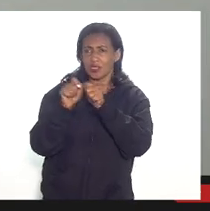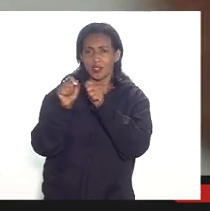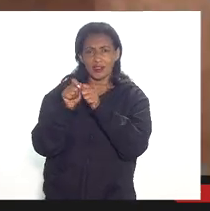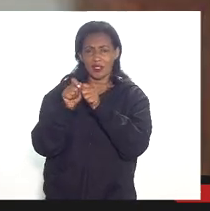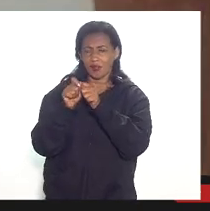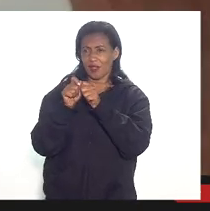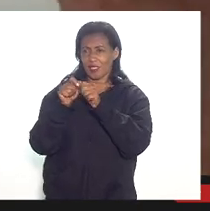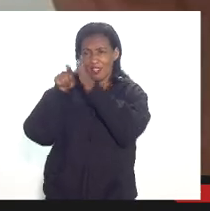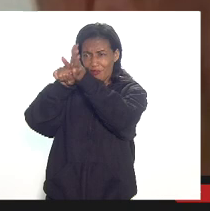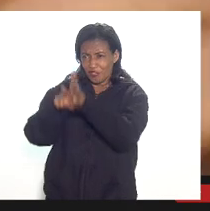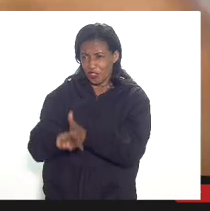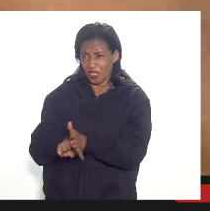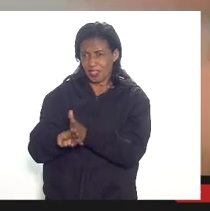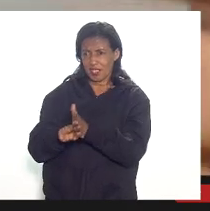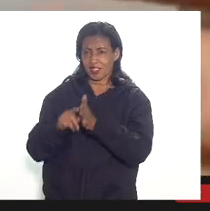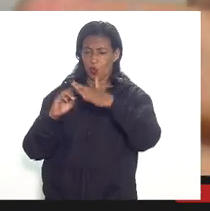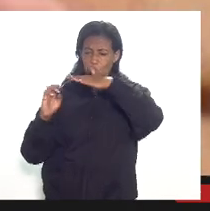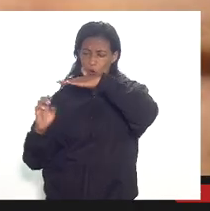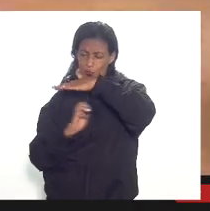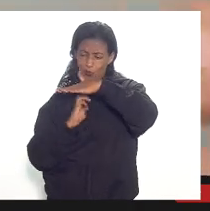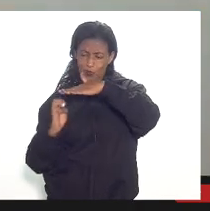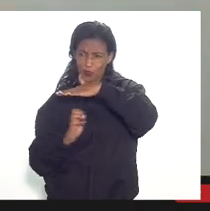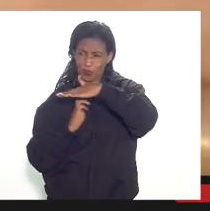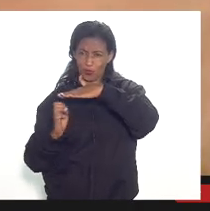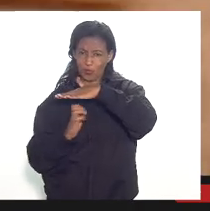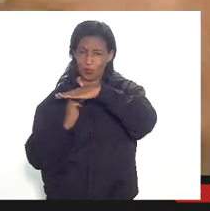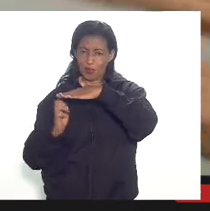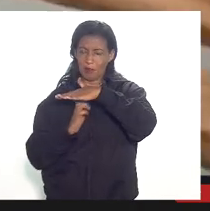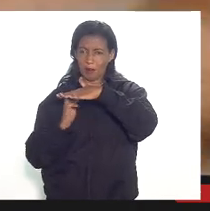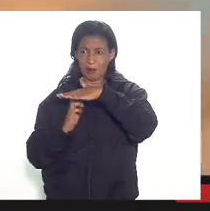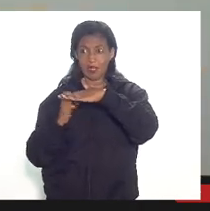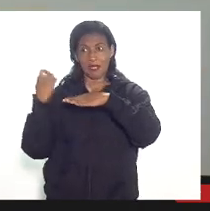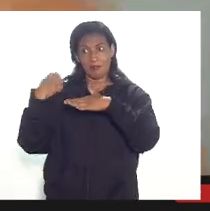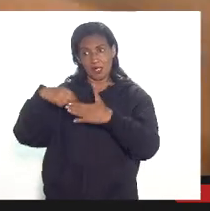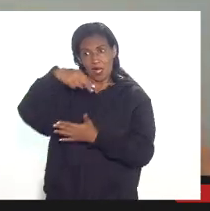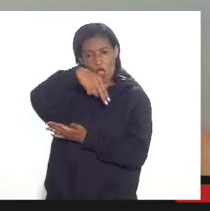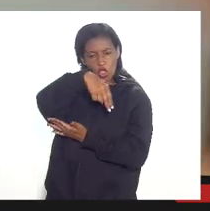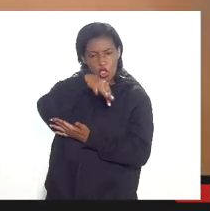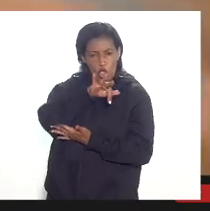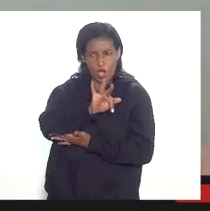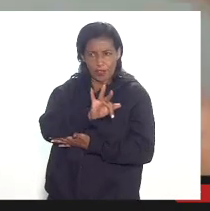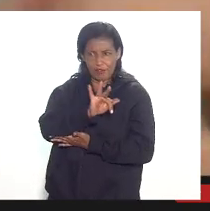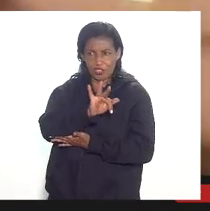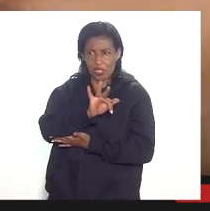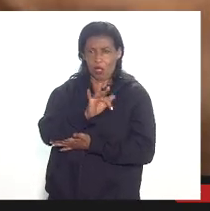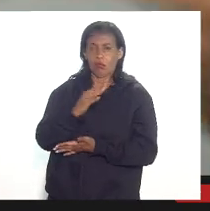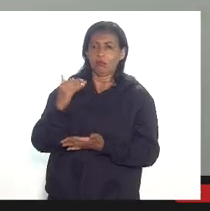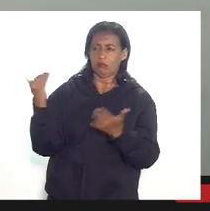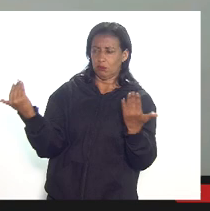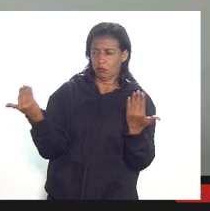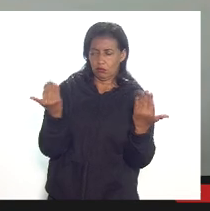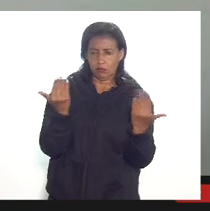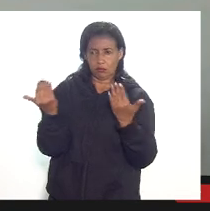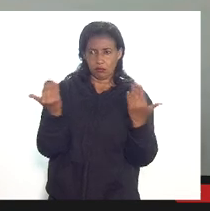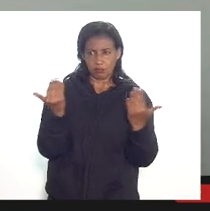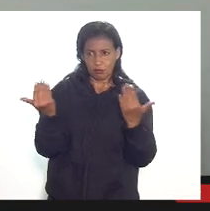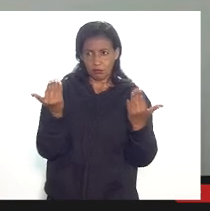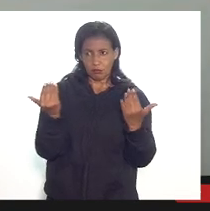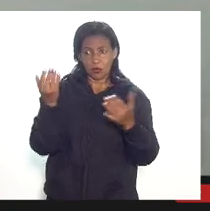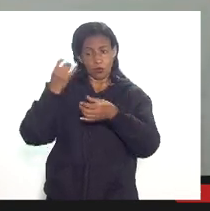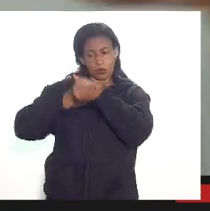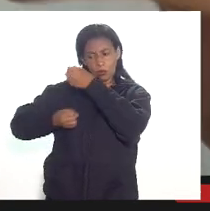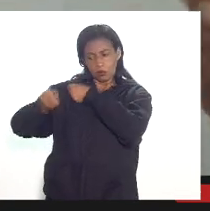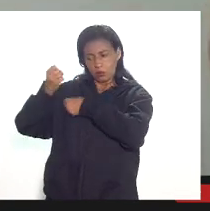nessas empresas não é que não adianta ela tem que ser feita mas a gente não pode esperar que ela será o suficiente por exemplo nesse caso do ano